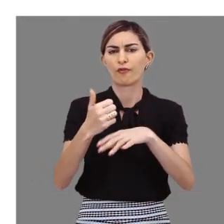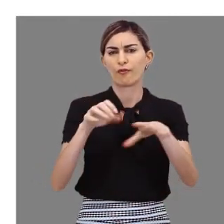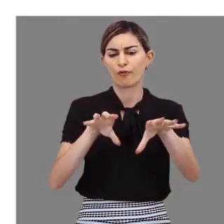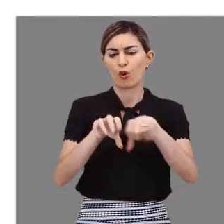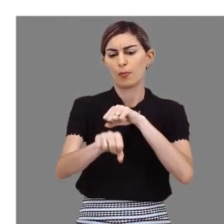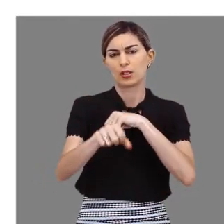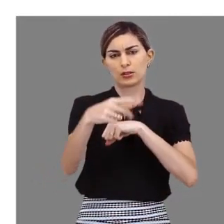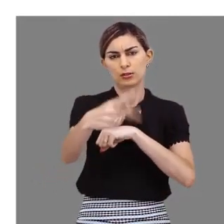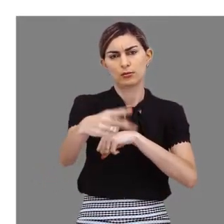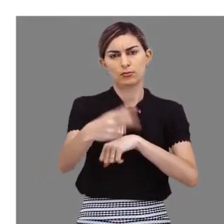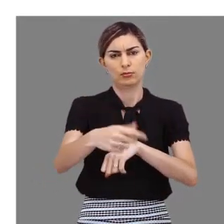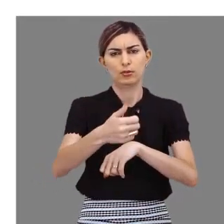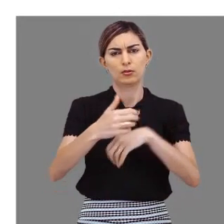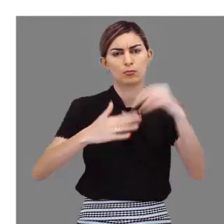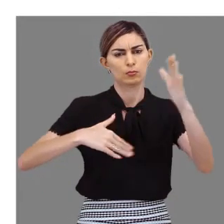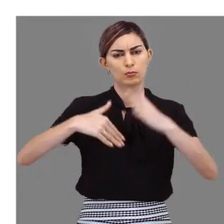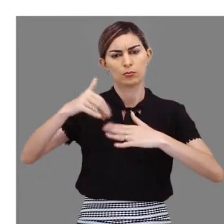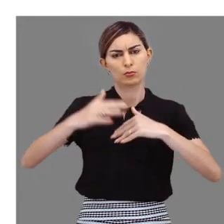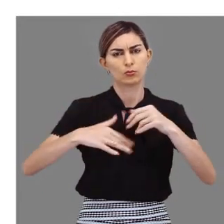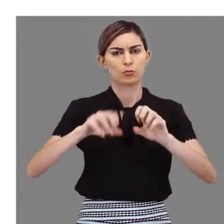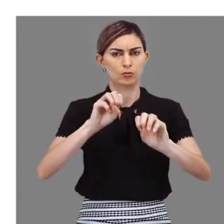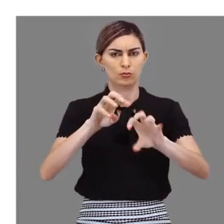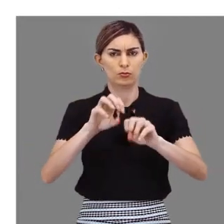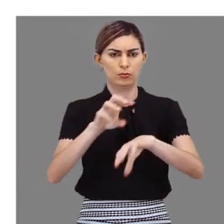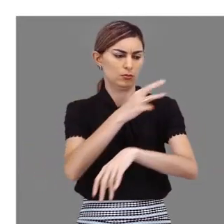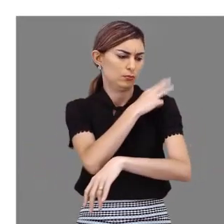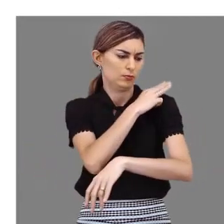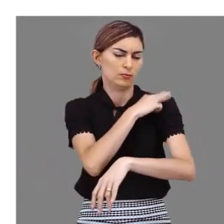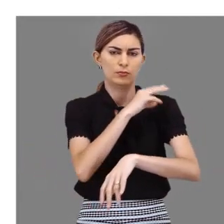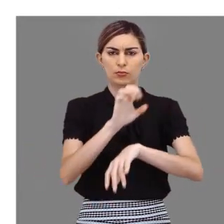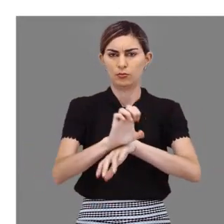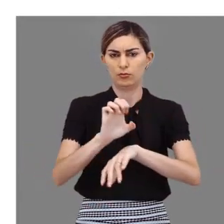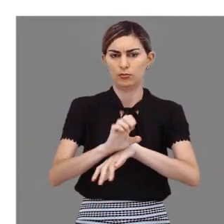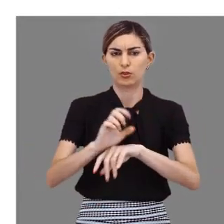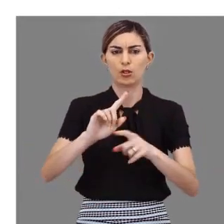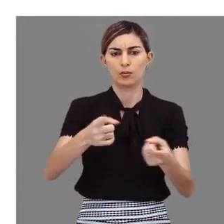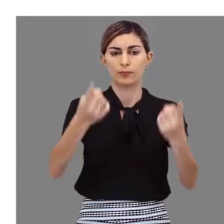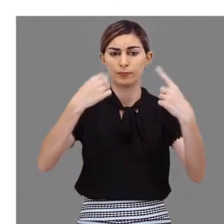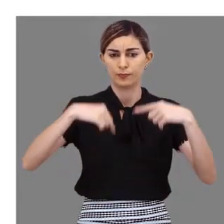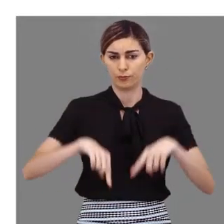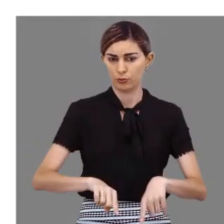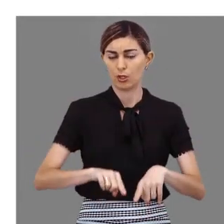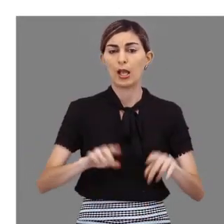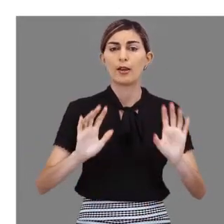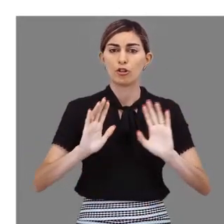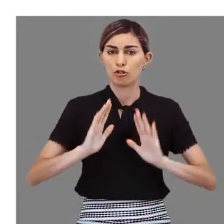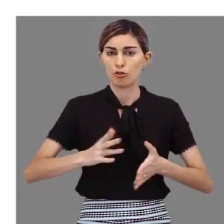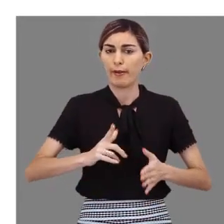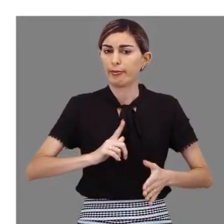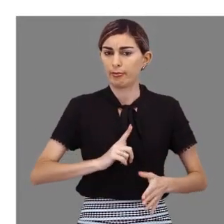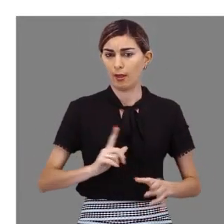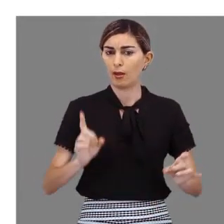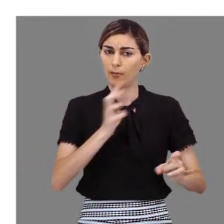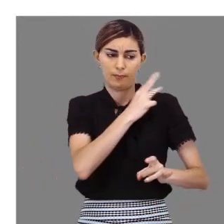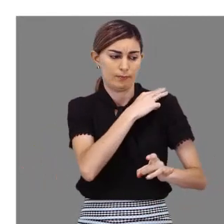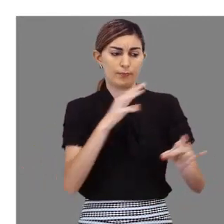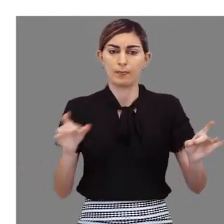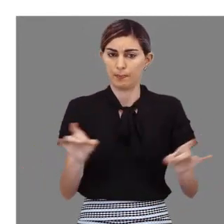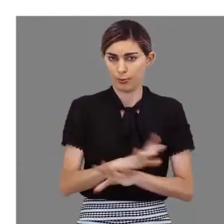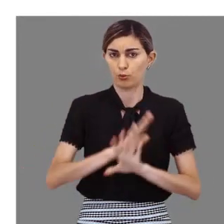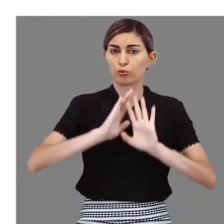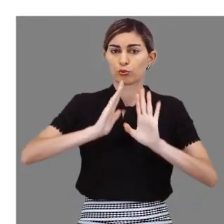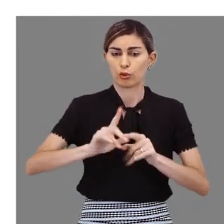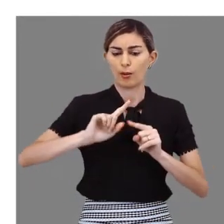estudantes do ensino médio do Estado, a subsequente a quem já tenha concluído o ensino médio.